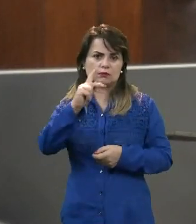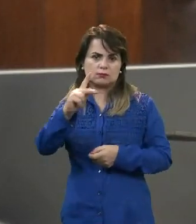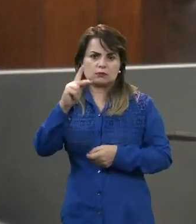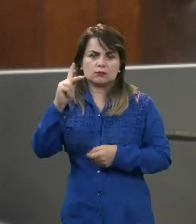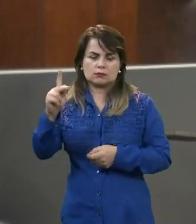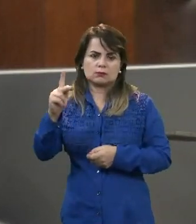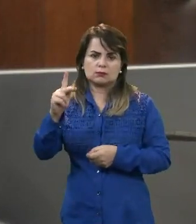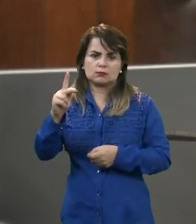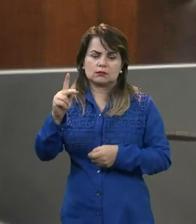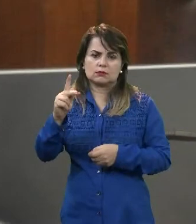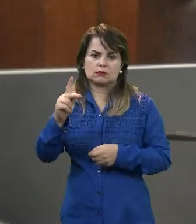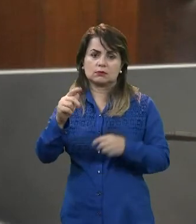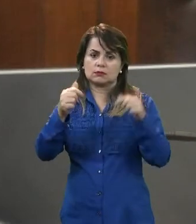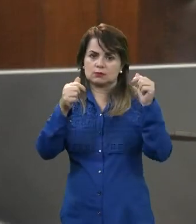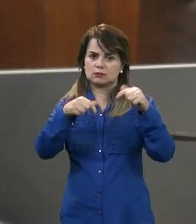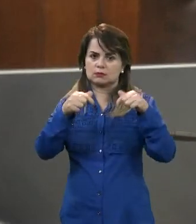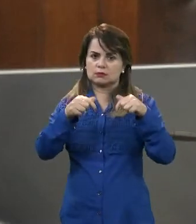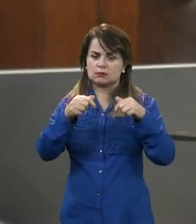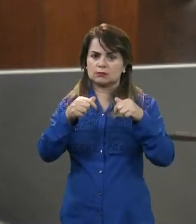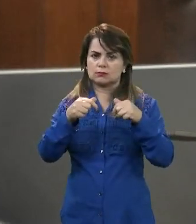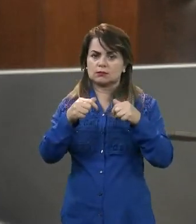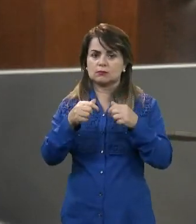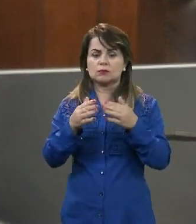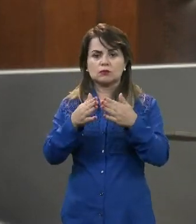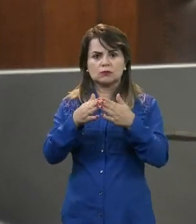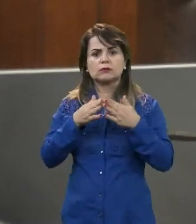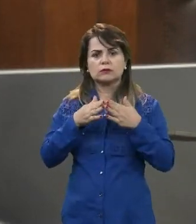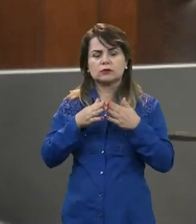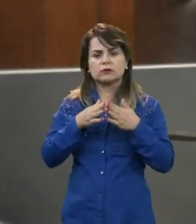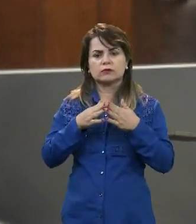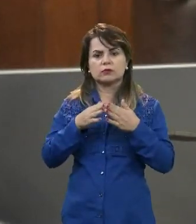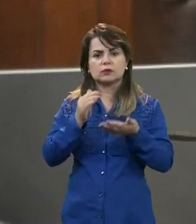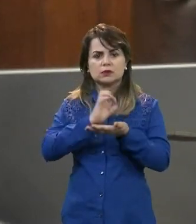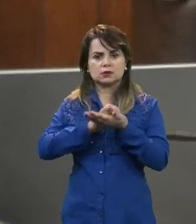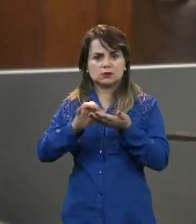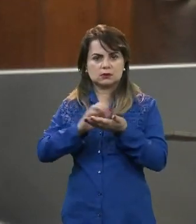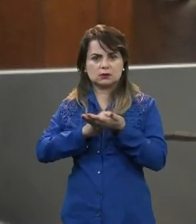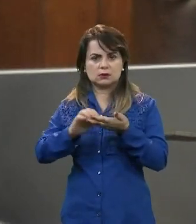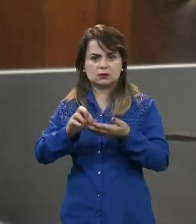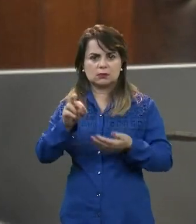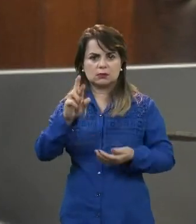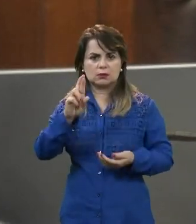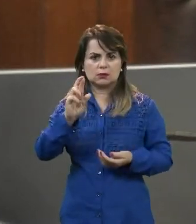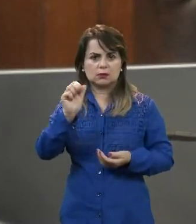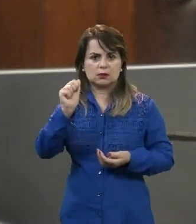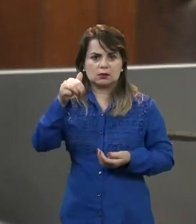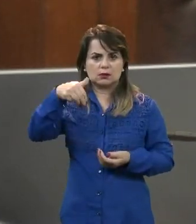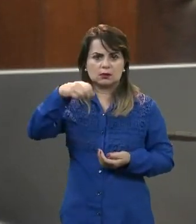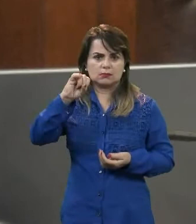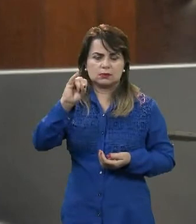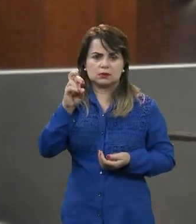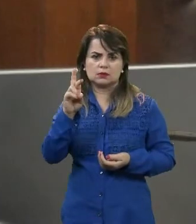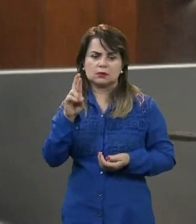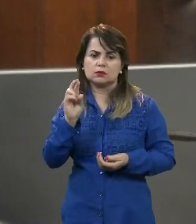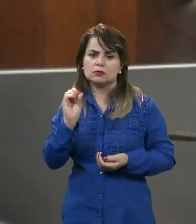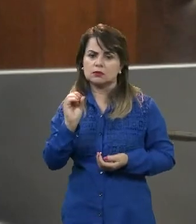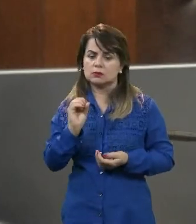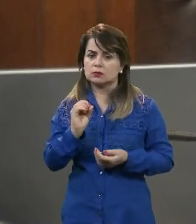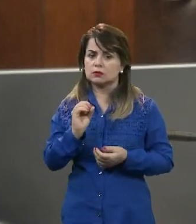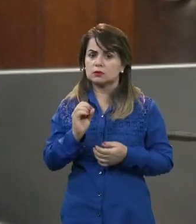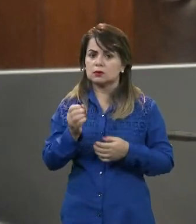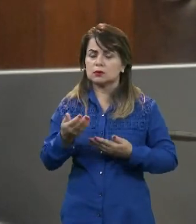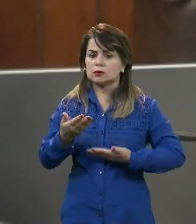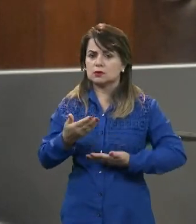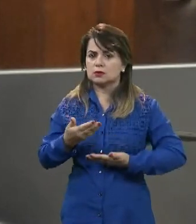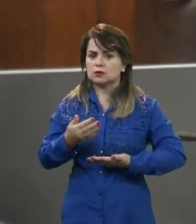nesse intervalo, ouvir o secretário Ramiro Bonfietti, secretário da Administração e